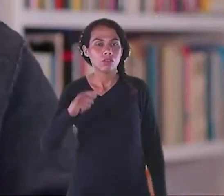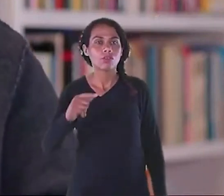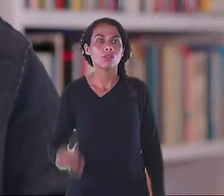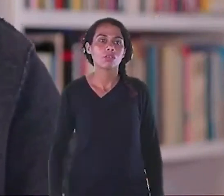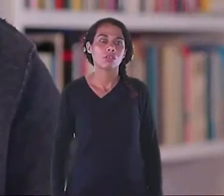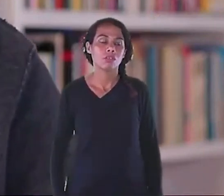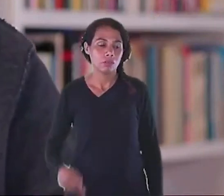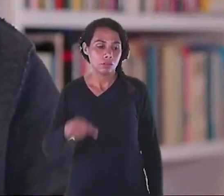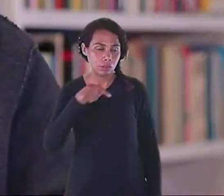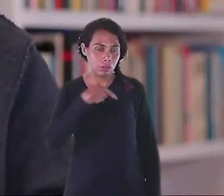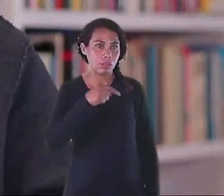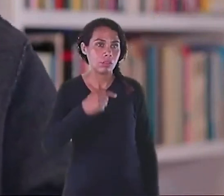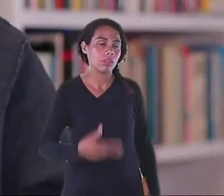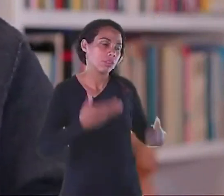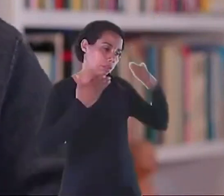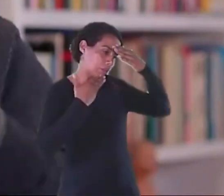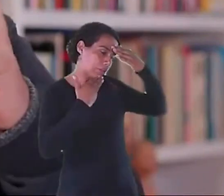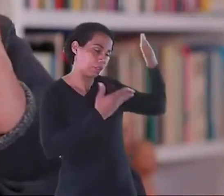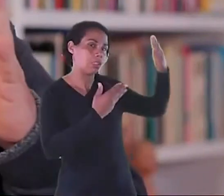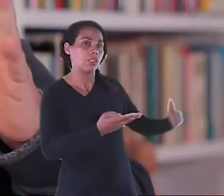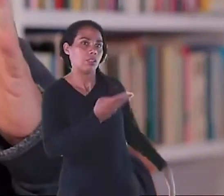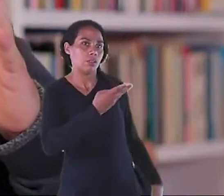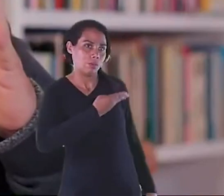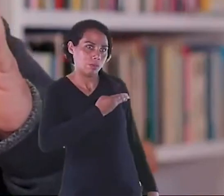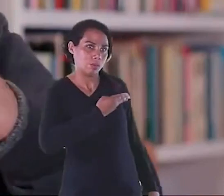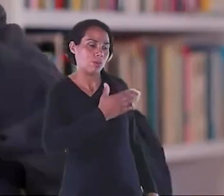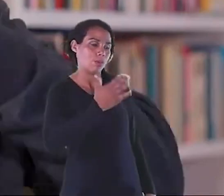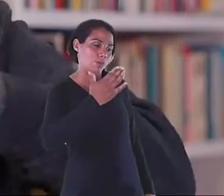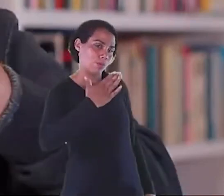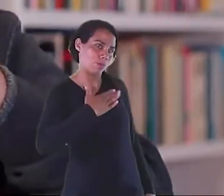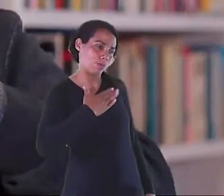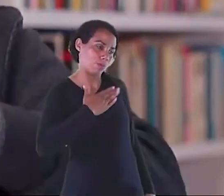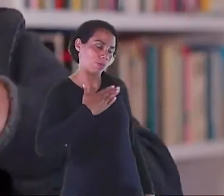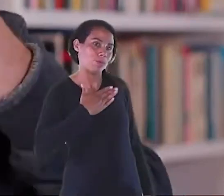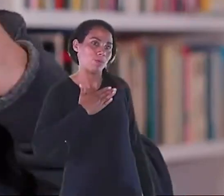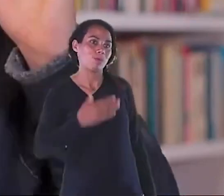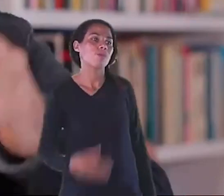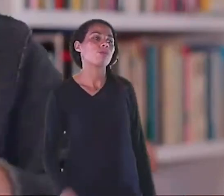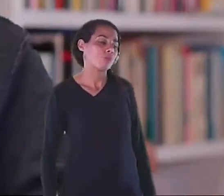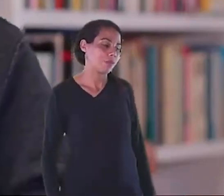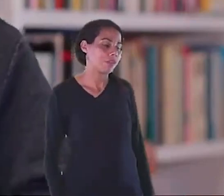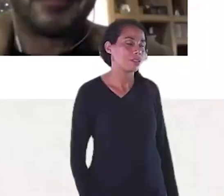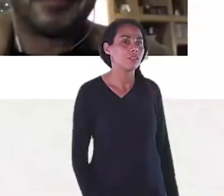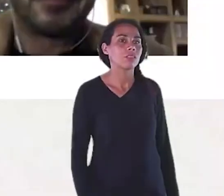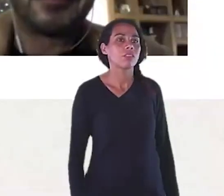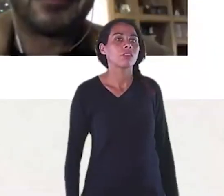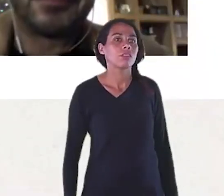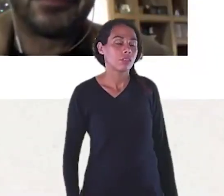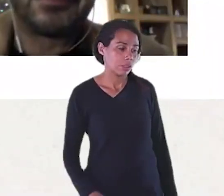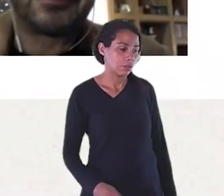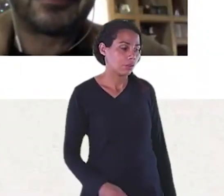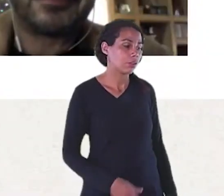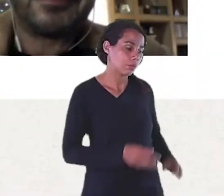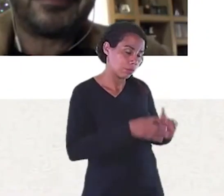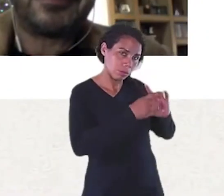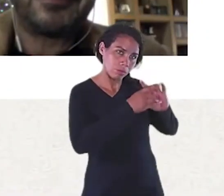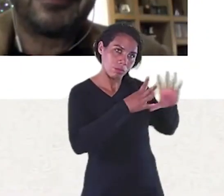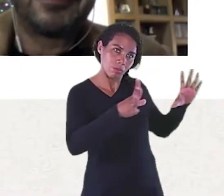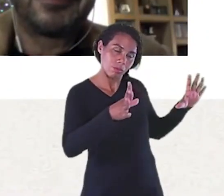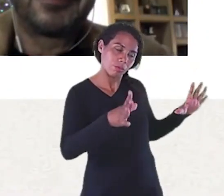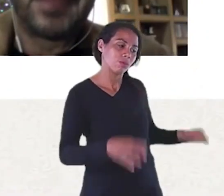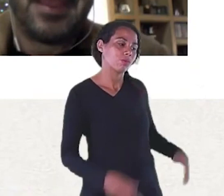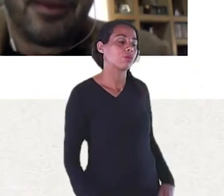amigo Dijon de Moraes. Eu queria logo passar a palavra para ele antes de fazer a apresentação que eu faria. Boa noite,